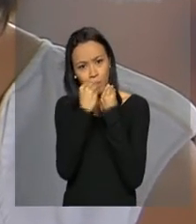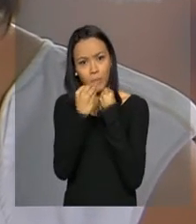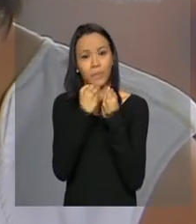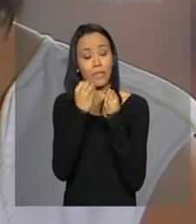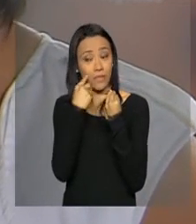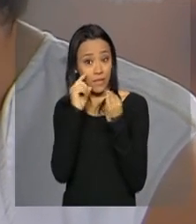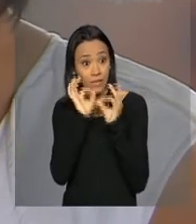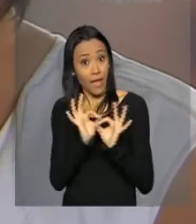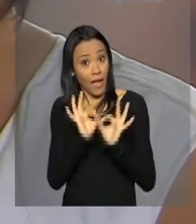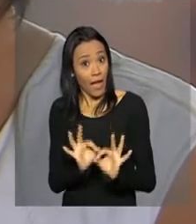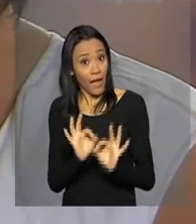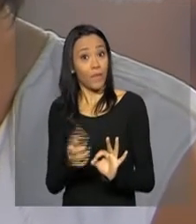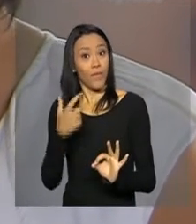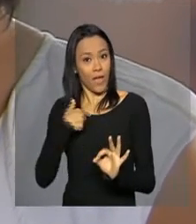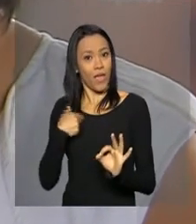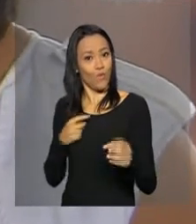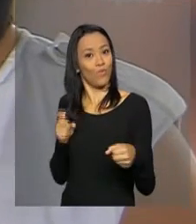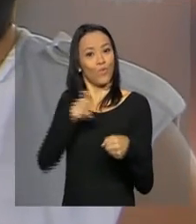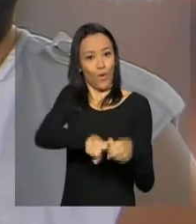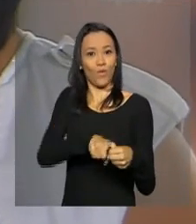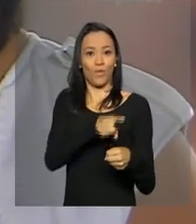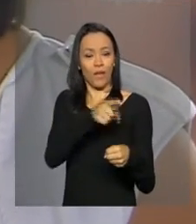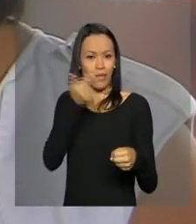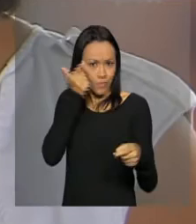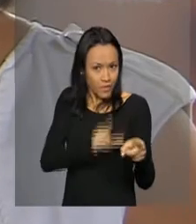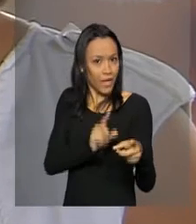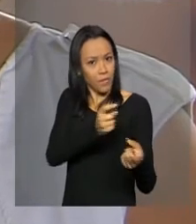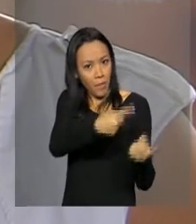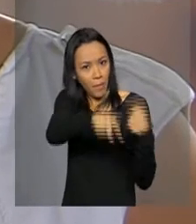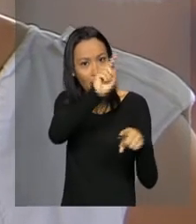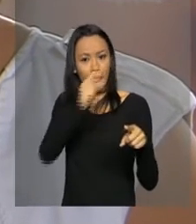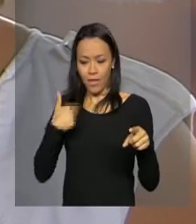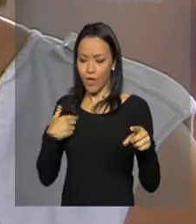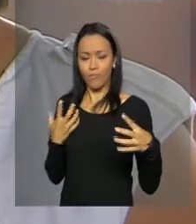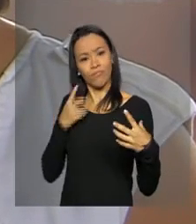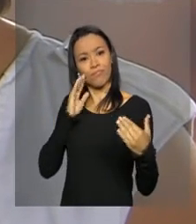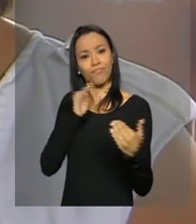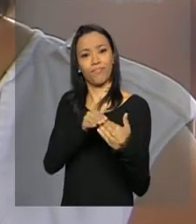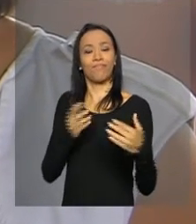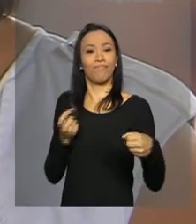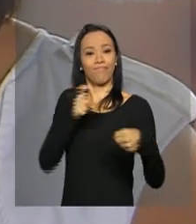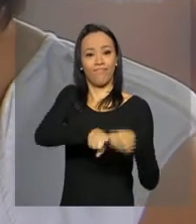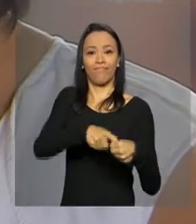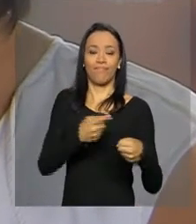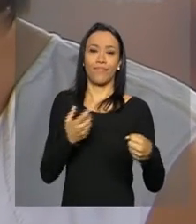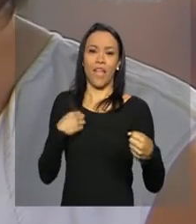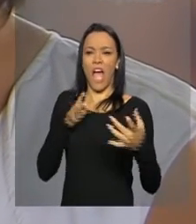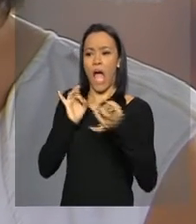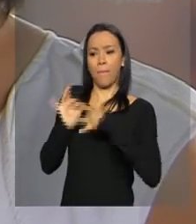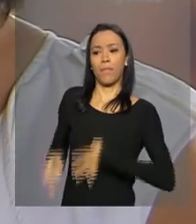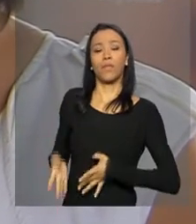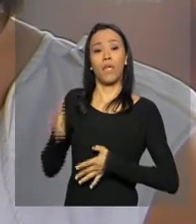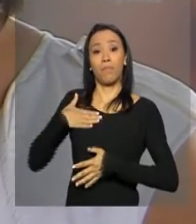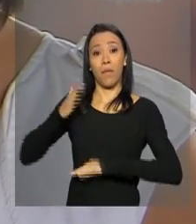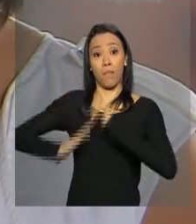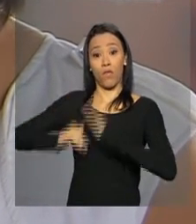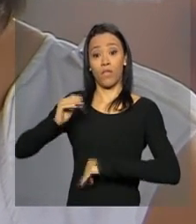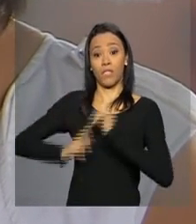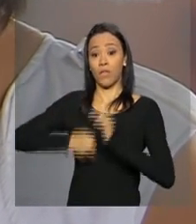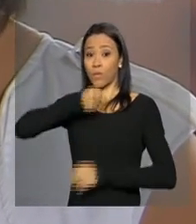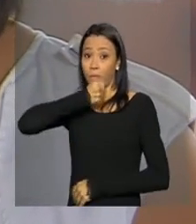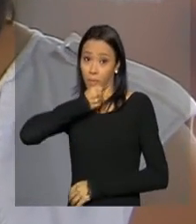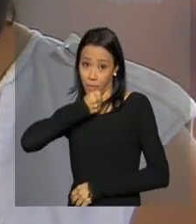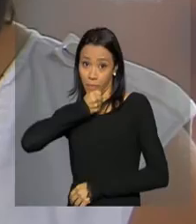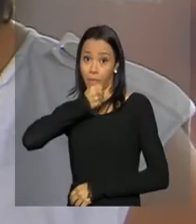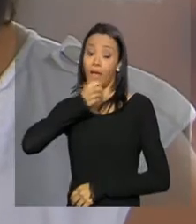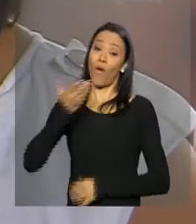certo, eu viraria sócia dela. Então deu certo, virei sócia dela, abandonei a minha profissão de jornalista